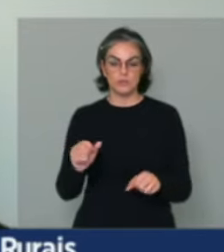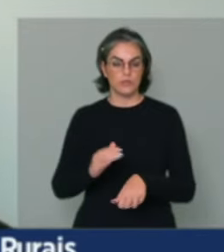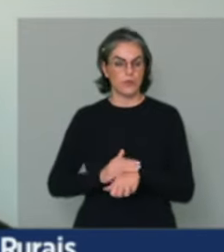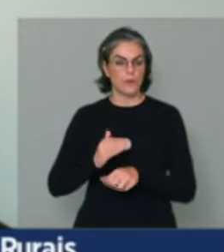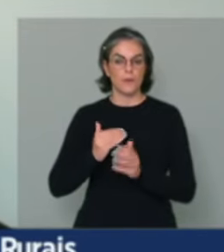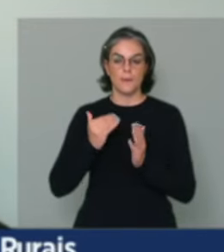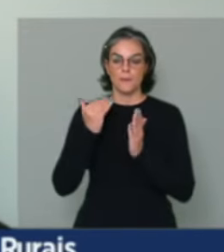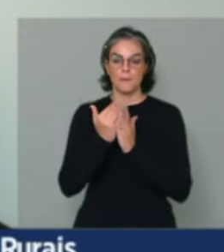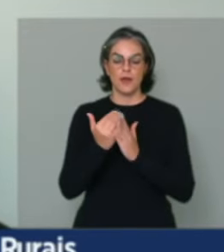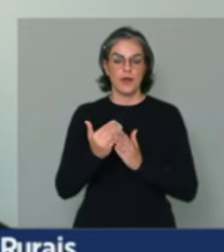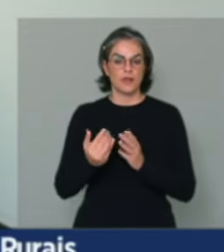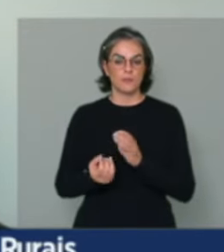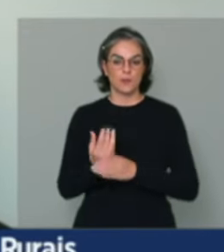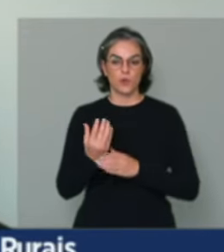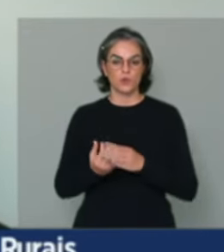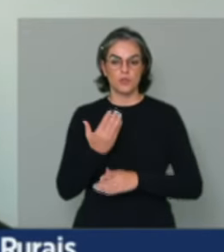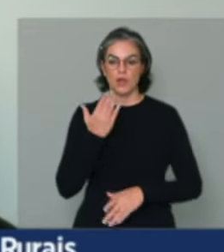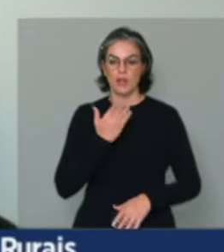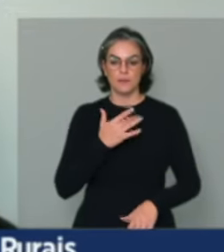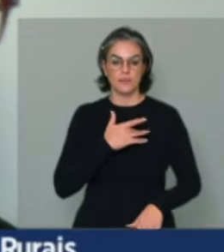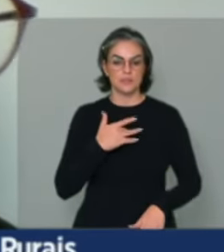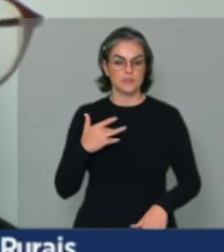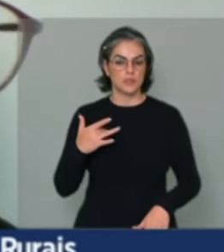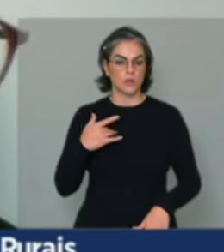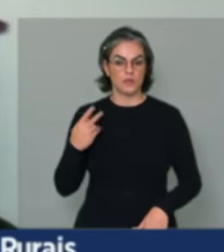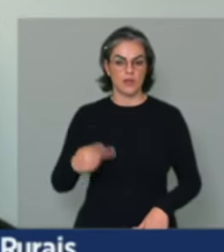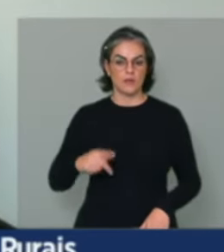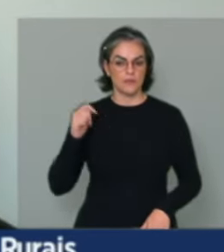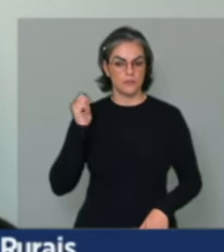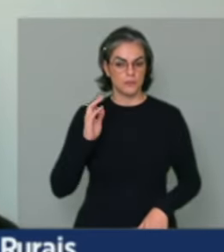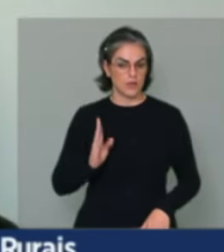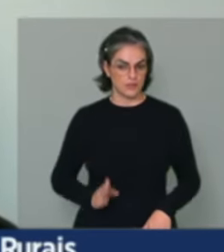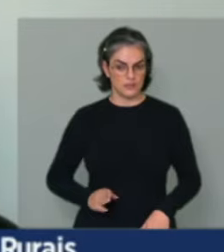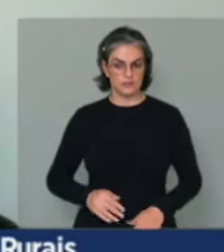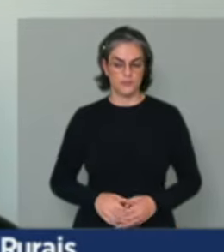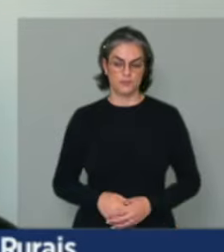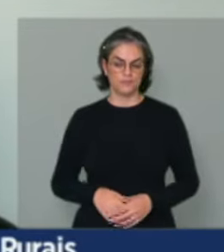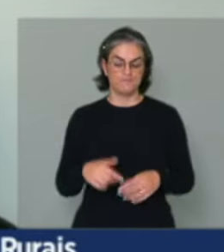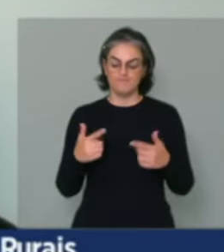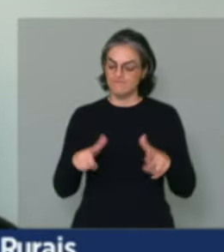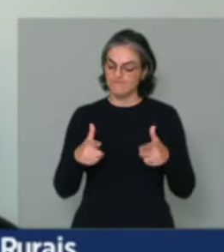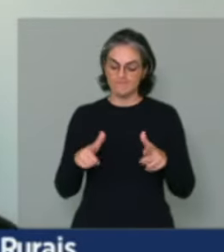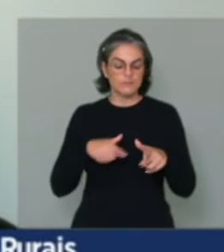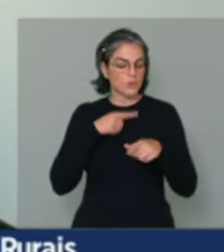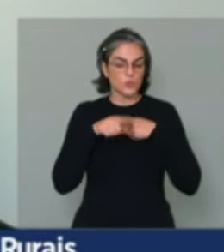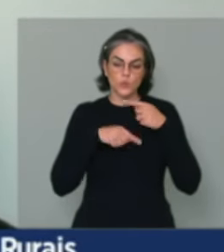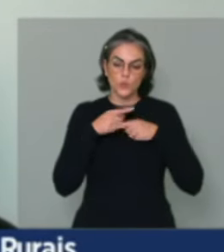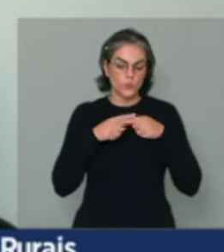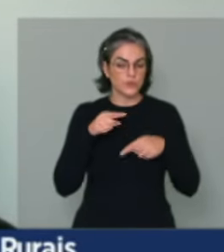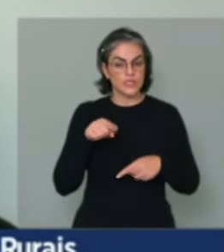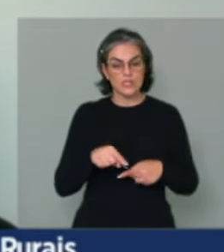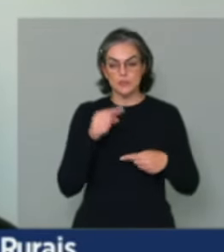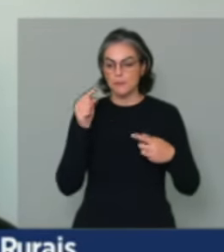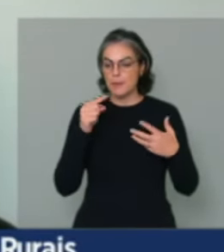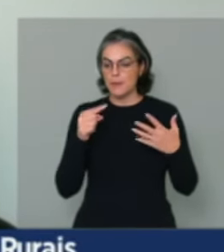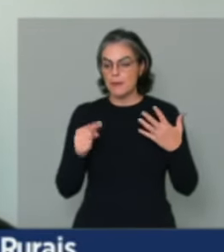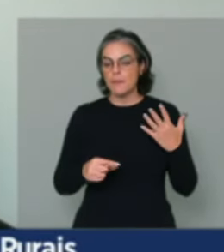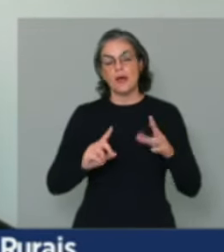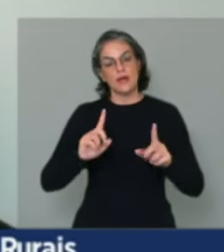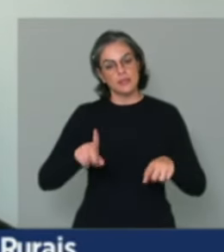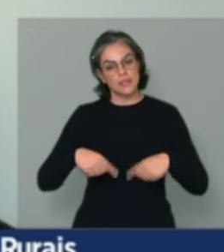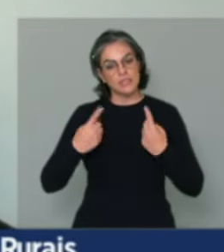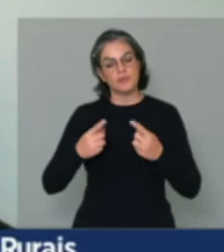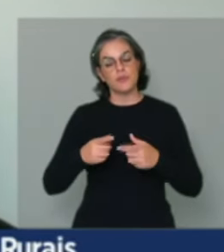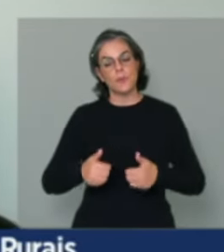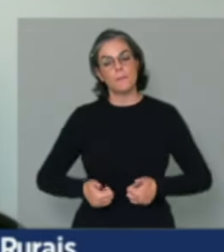alimentos saudáveis no nosso país. Então, sem sombra de dúvidas, esses desafios de melhorar a qualidade de vida da